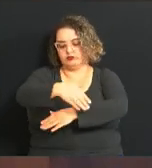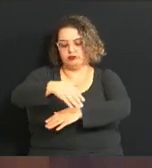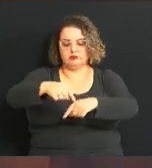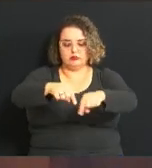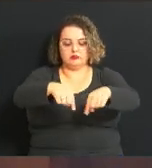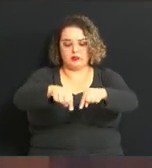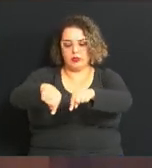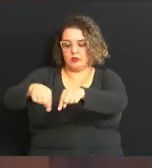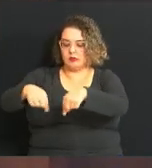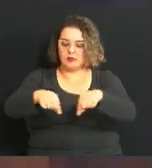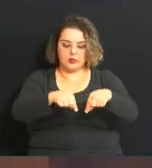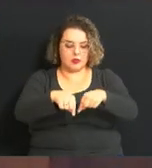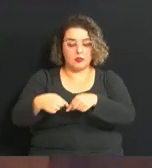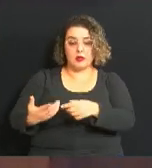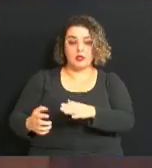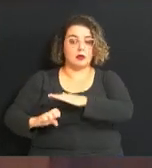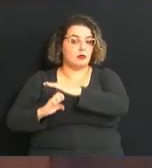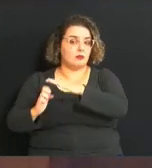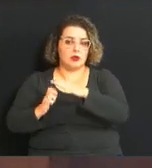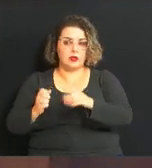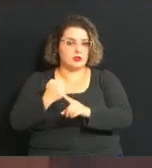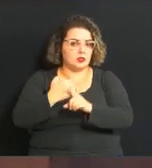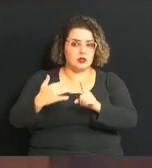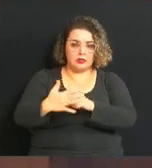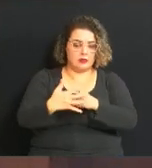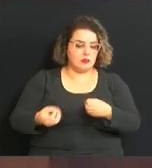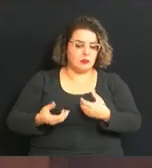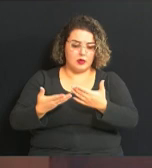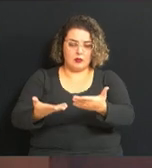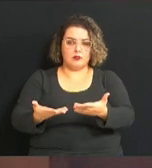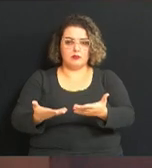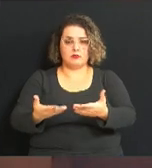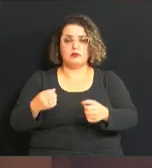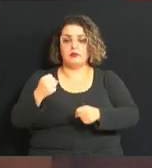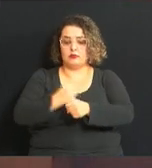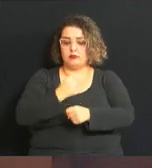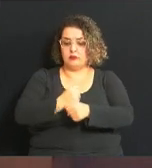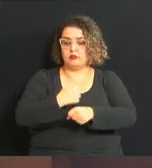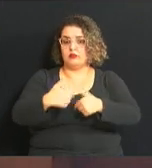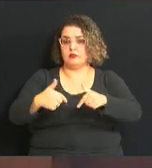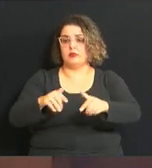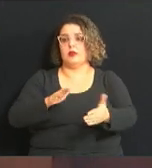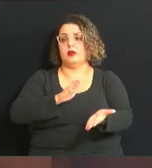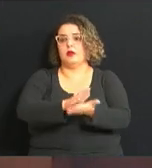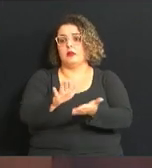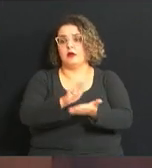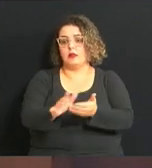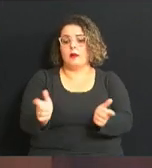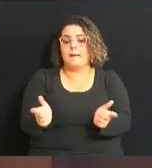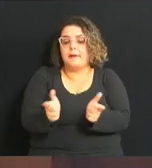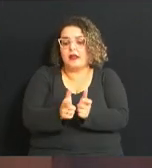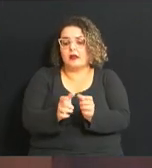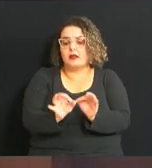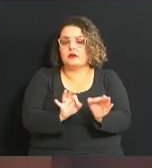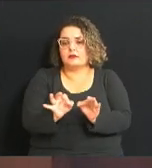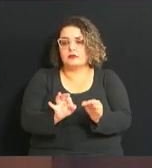possam participar da administração pública oferecendo a mão de obra e o custeio de pequenas reformas.